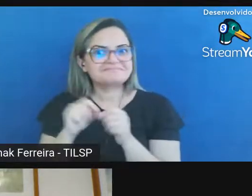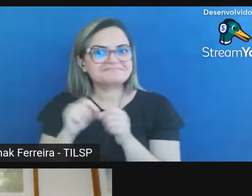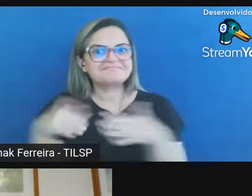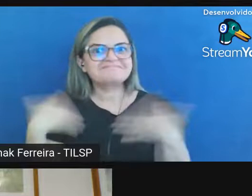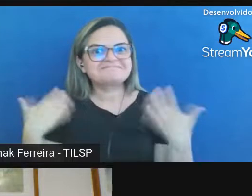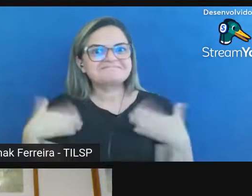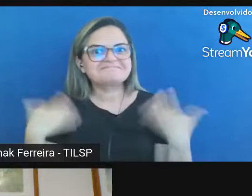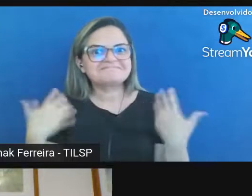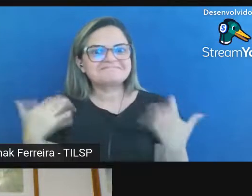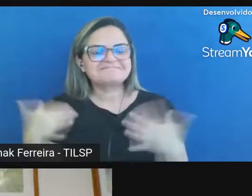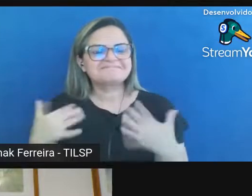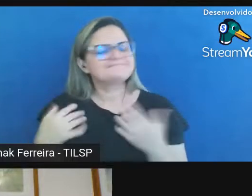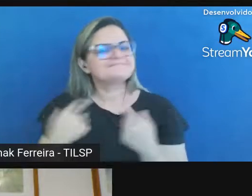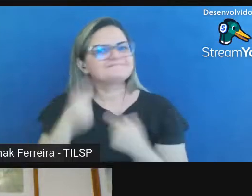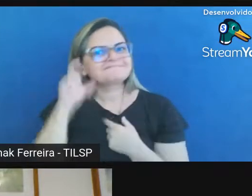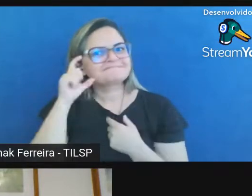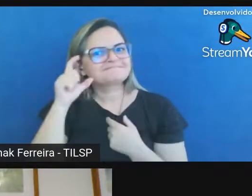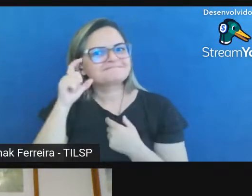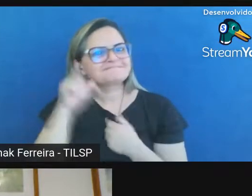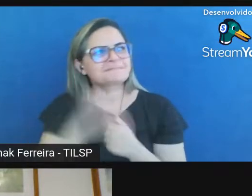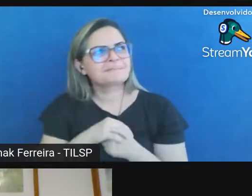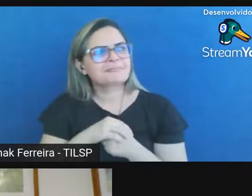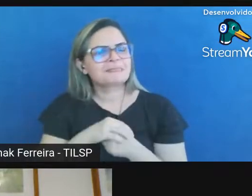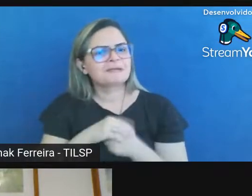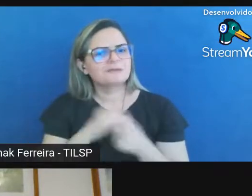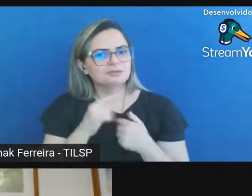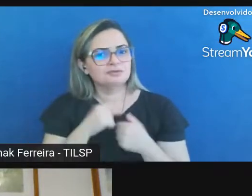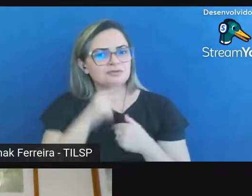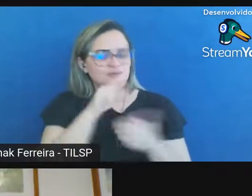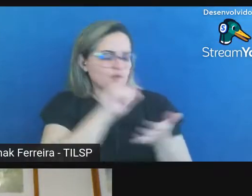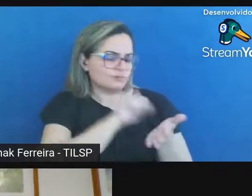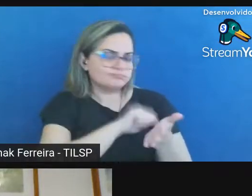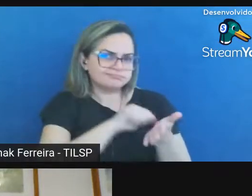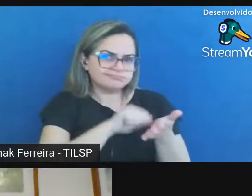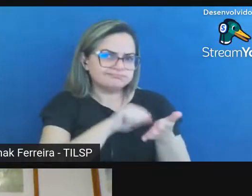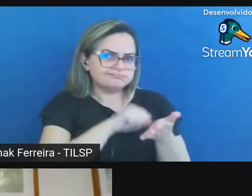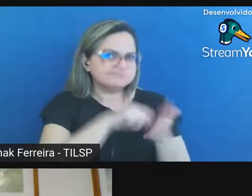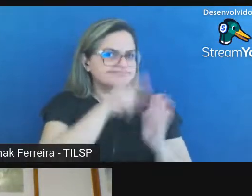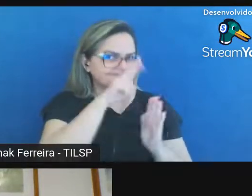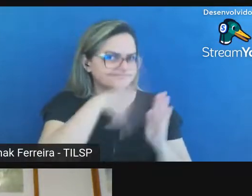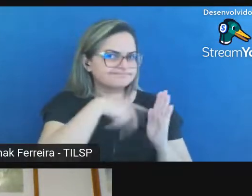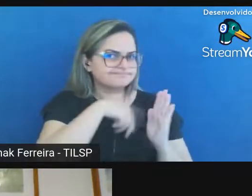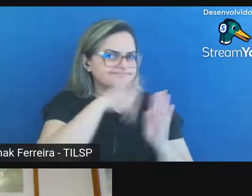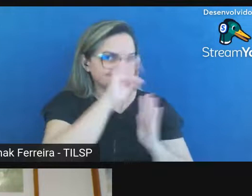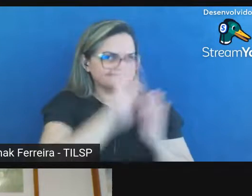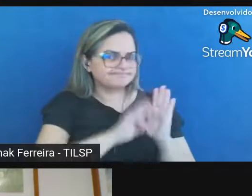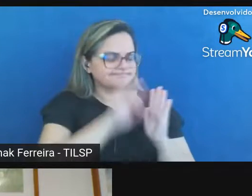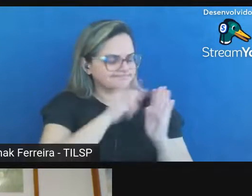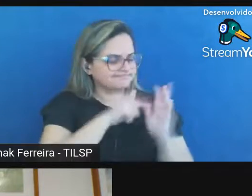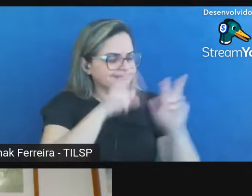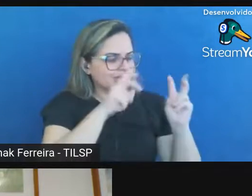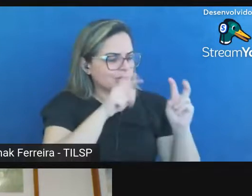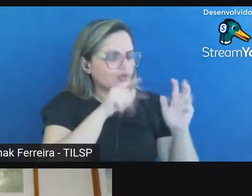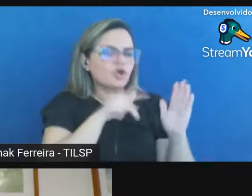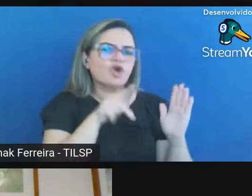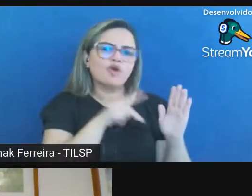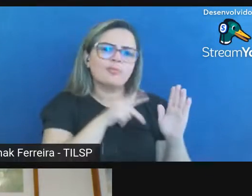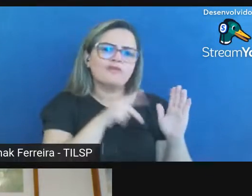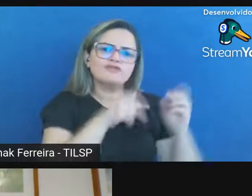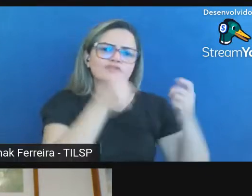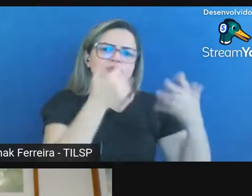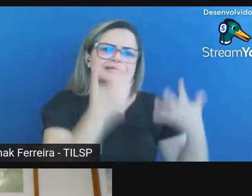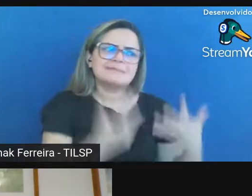instigados ele diz assim em seu artigo preservação sistêmica para repositórios arquivísticos o professor menciona que as